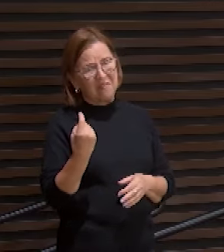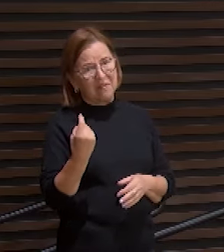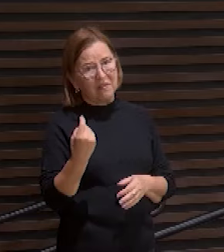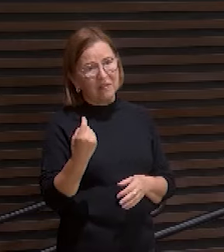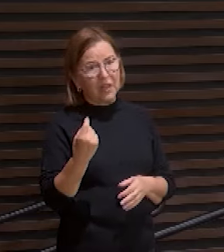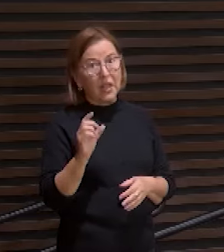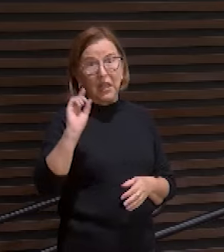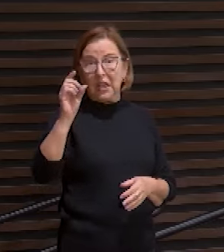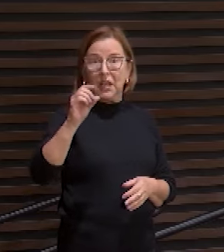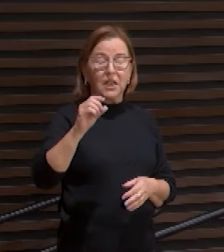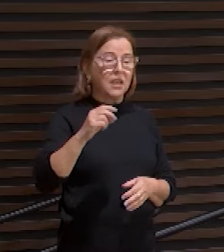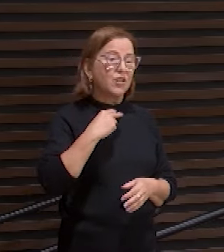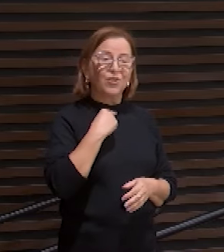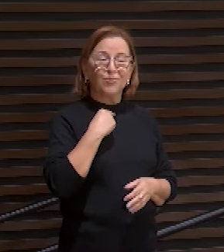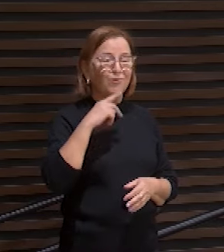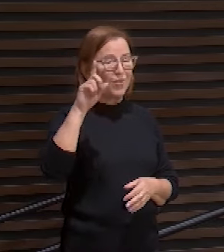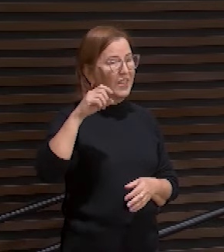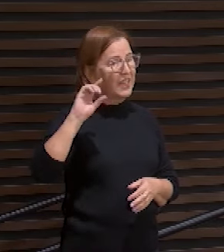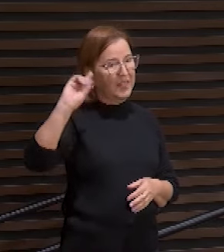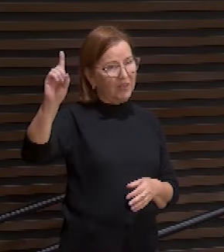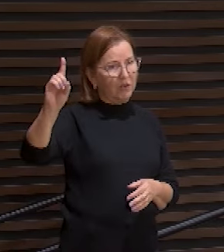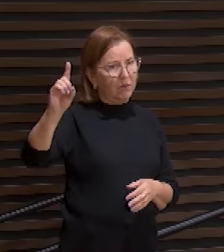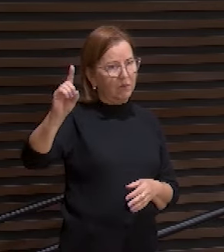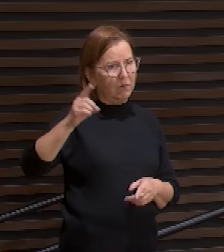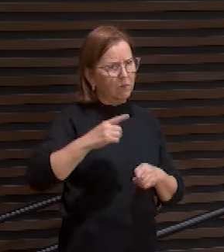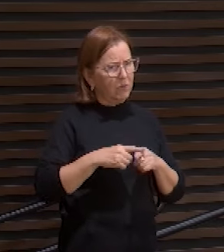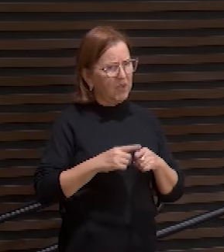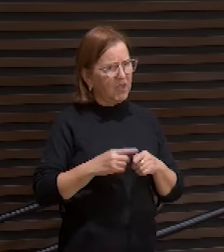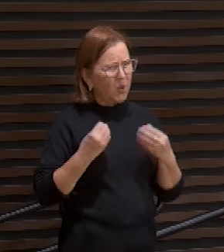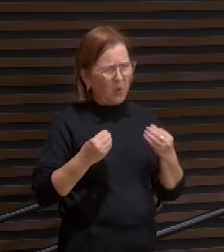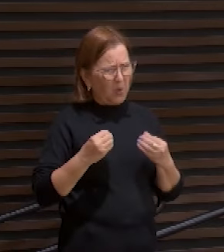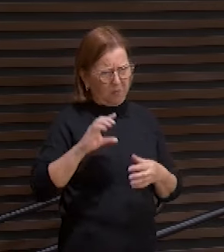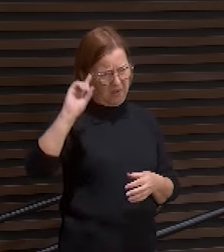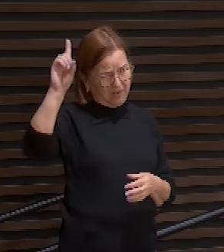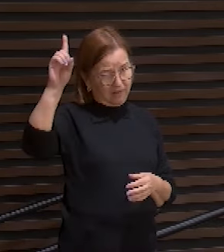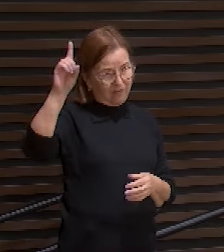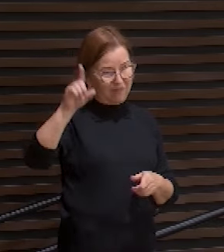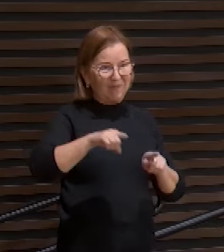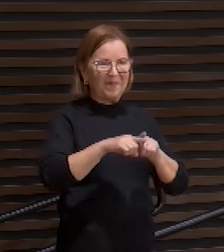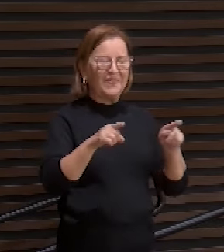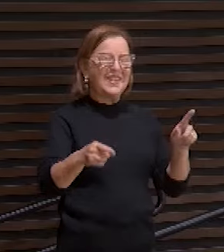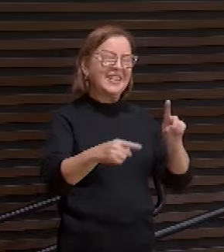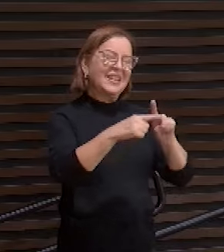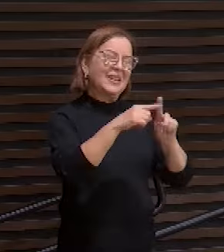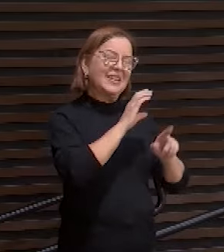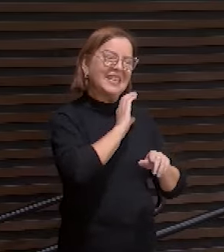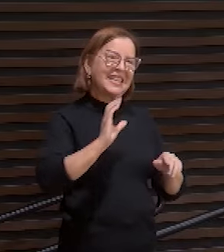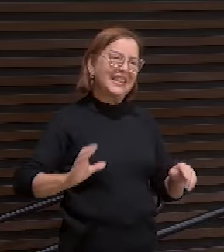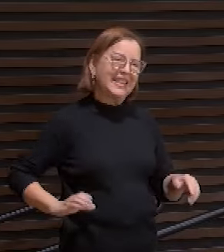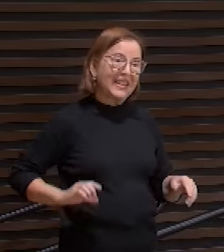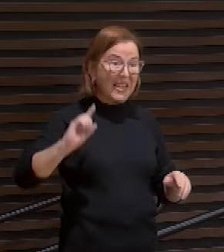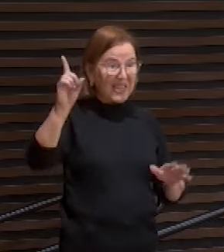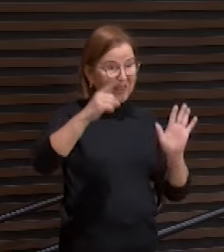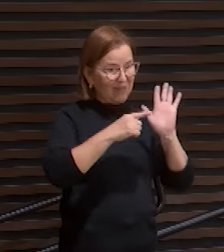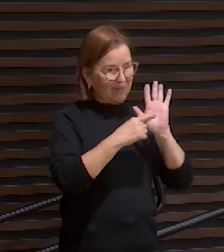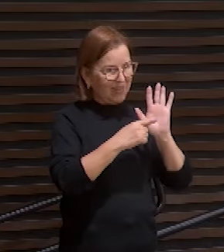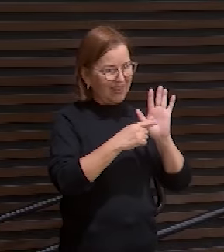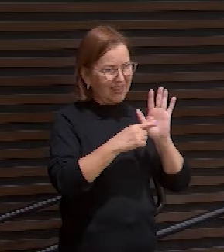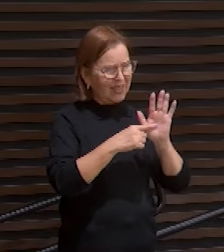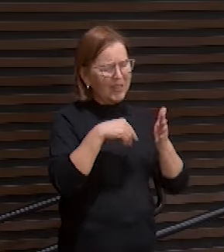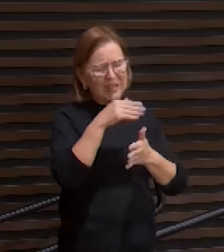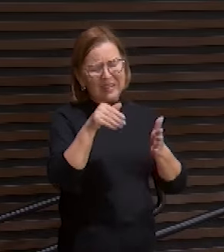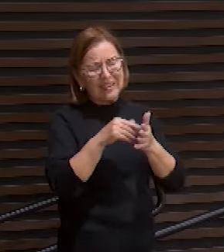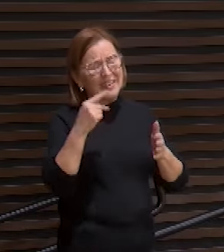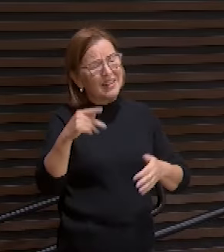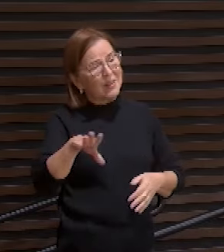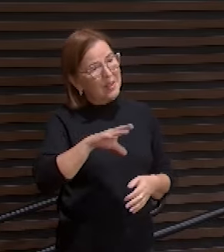não pode ser Deus por que que Deus é esse porém na cruz de Cristo ele mostra todo o seu amor